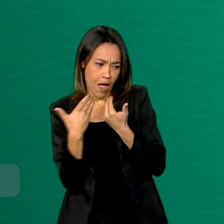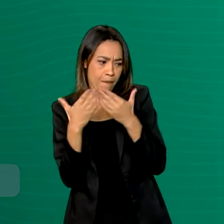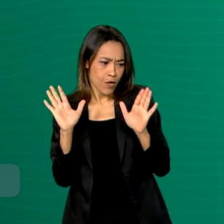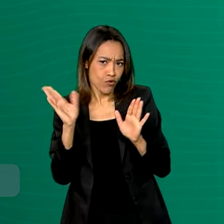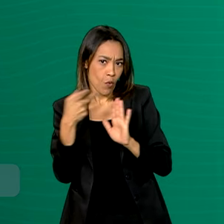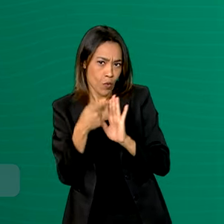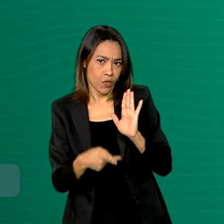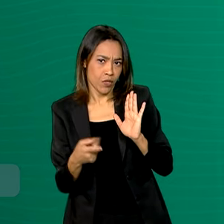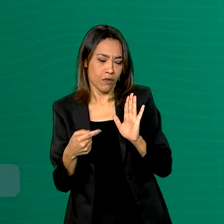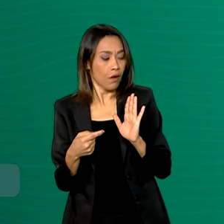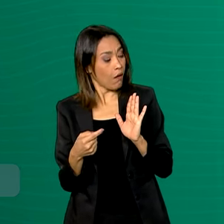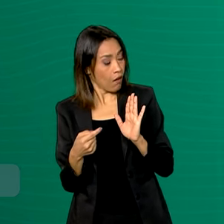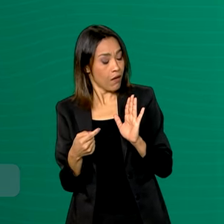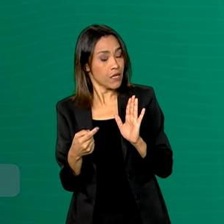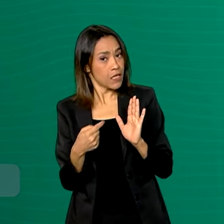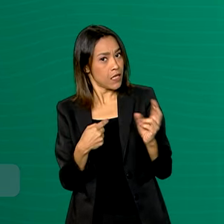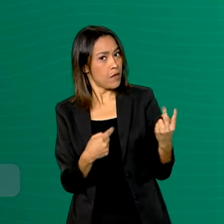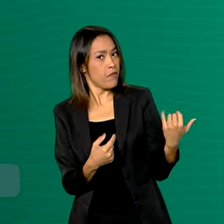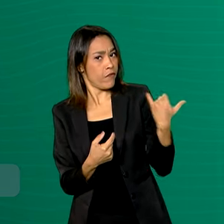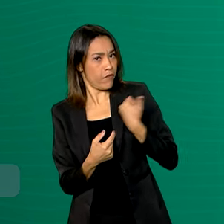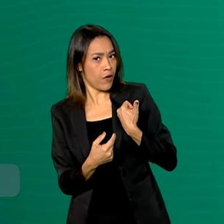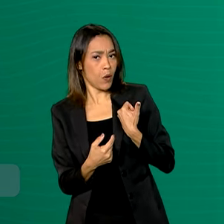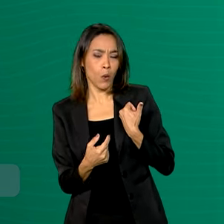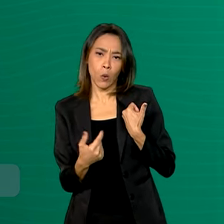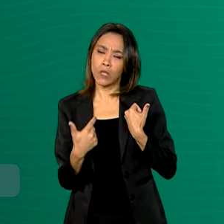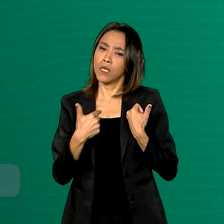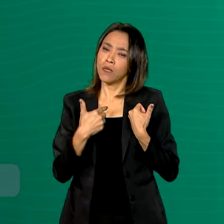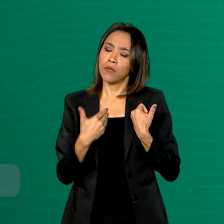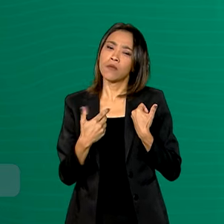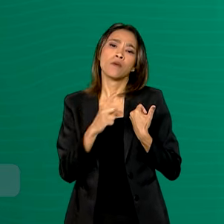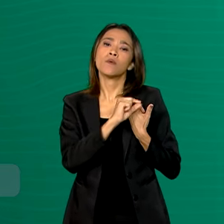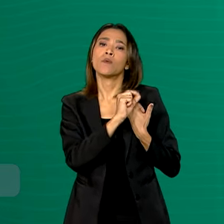Olímpico. E ele falou que eu tinha um grande